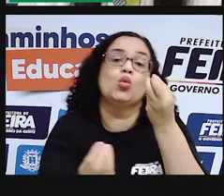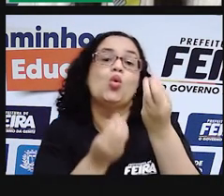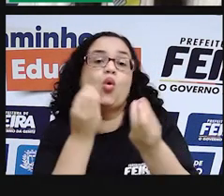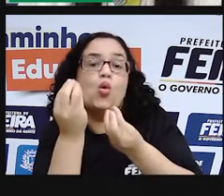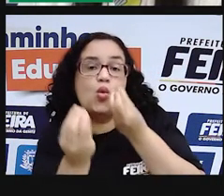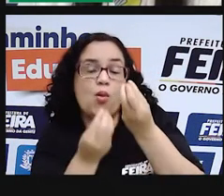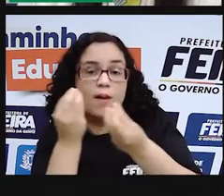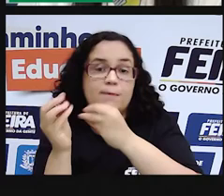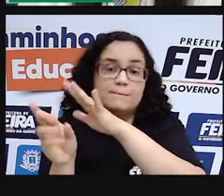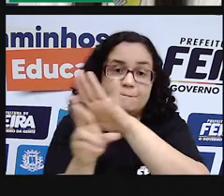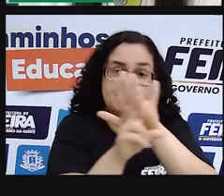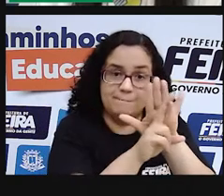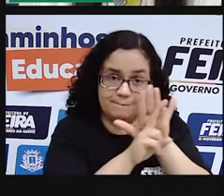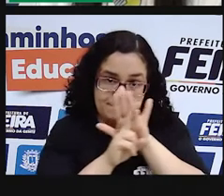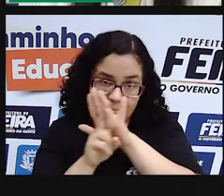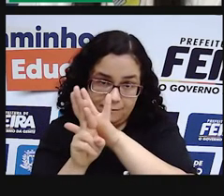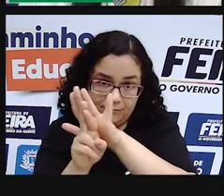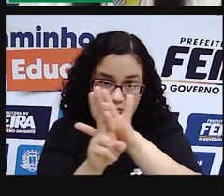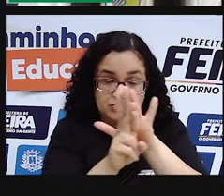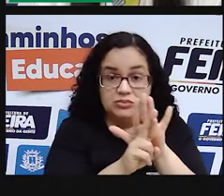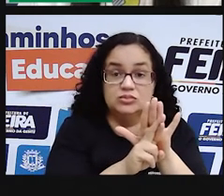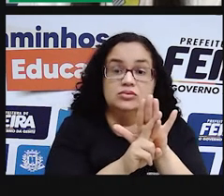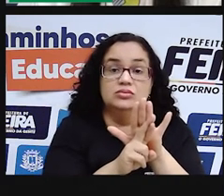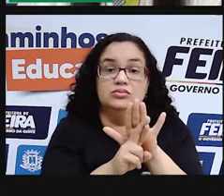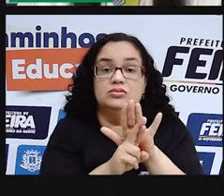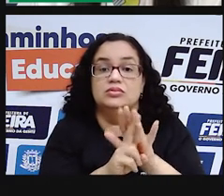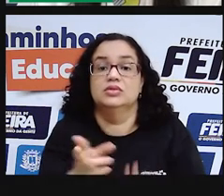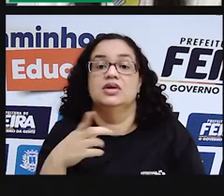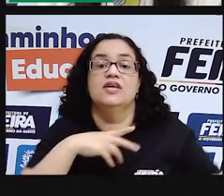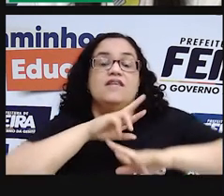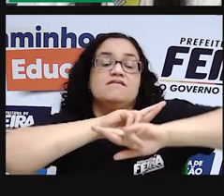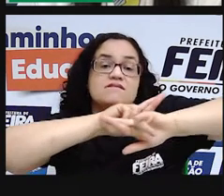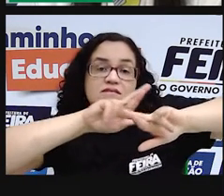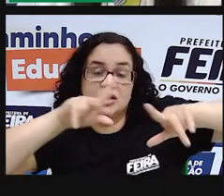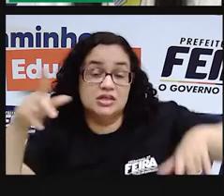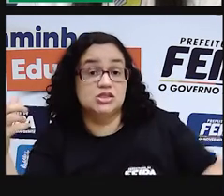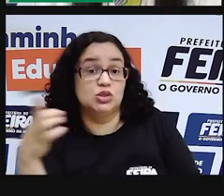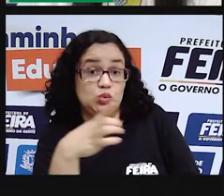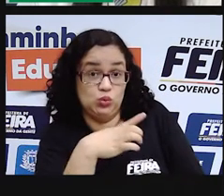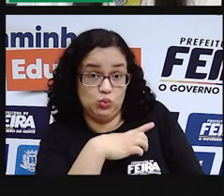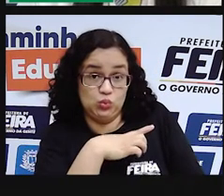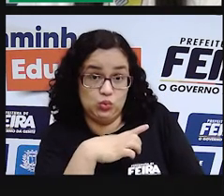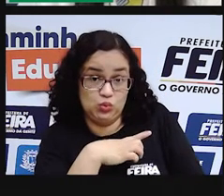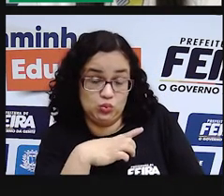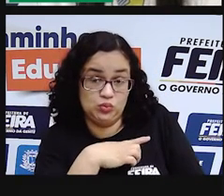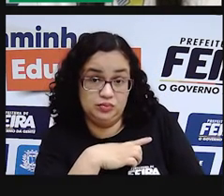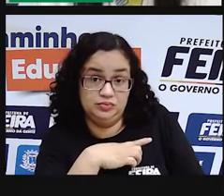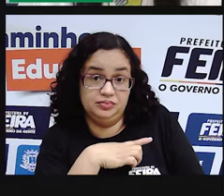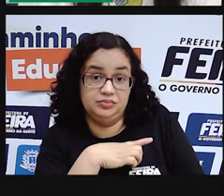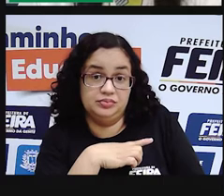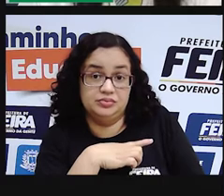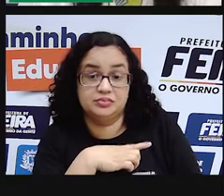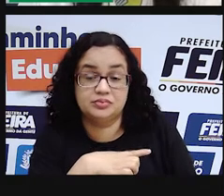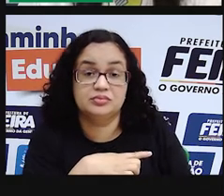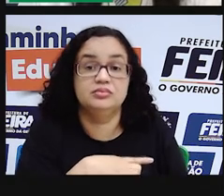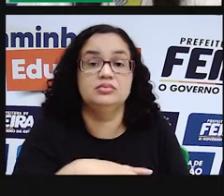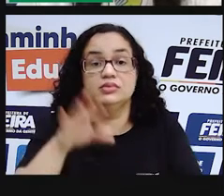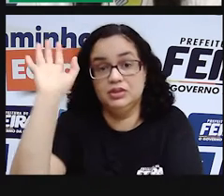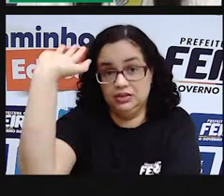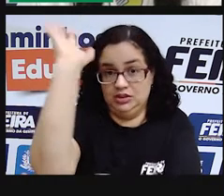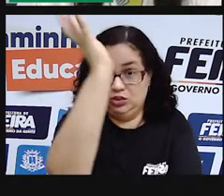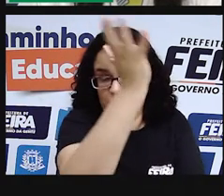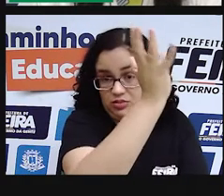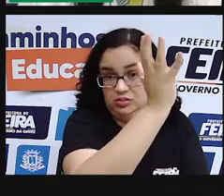representar e de contar o surgimento de muitas coisas que existem em relação aos recursos naturais.